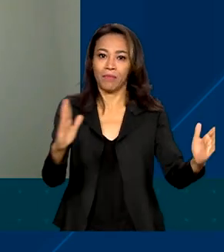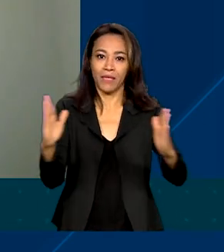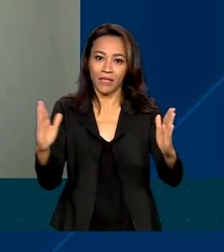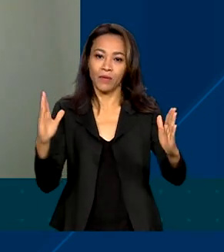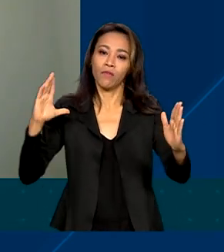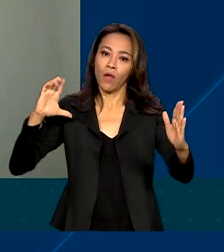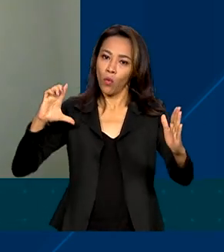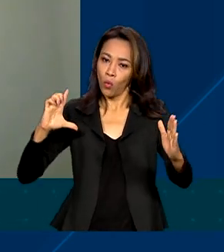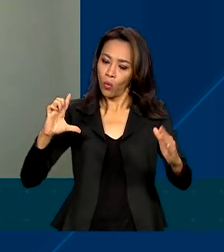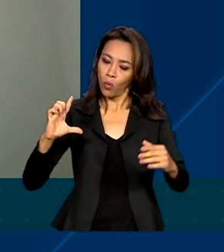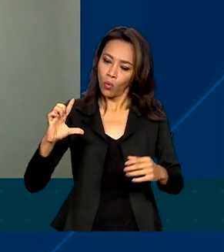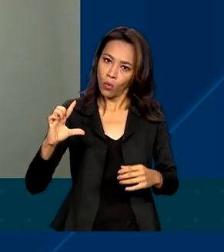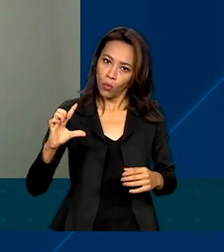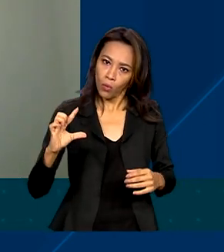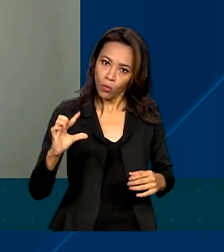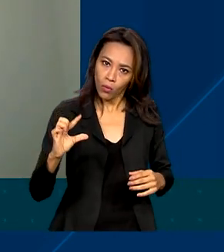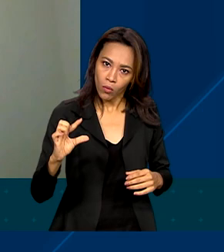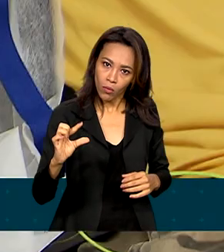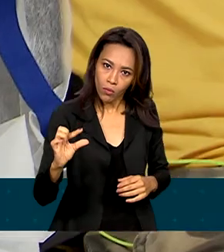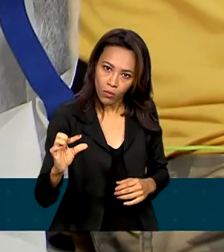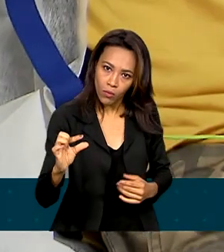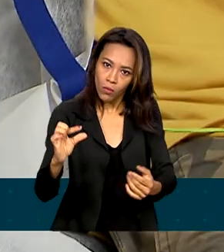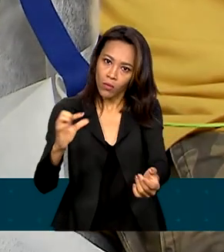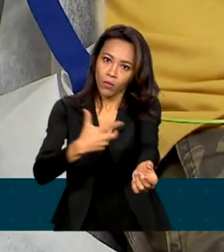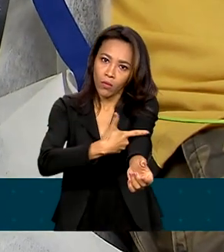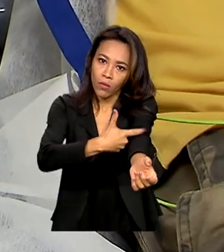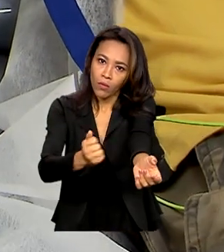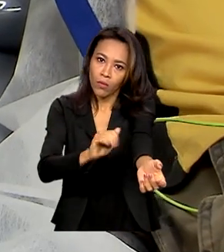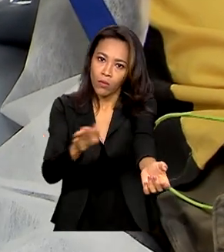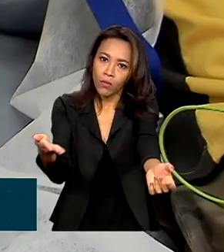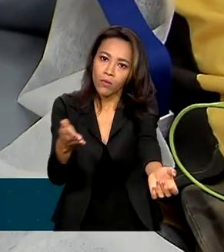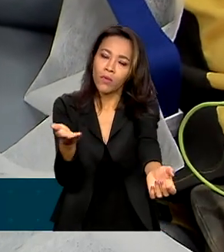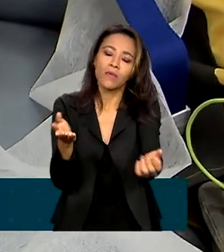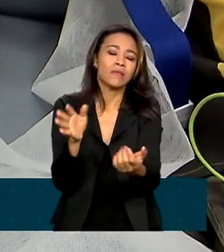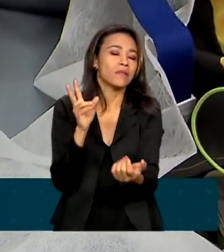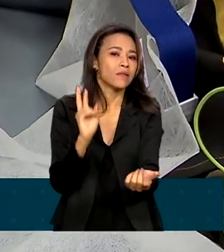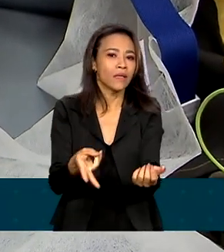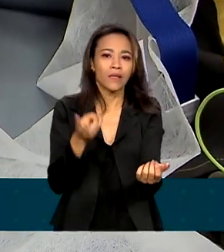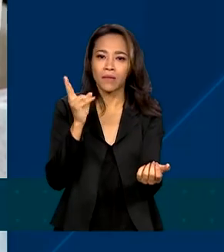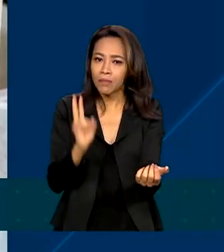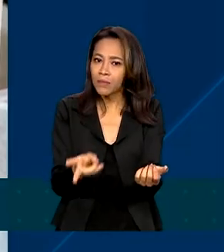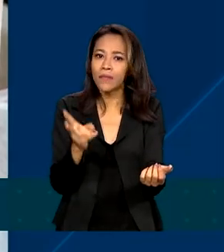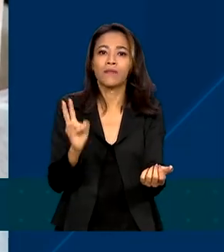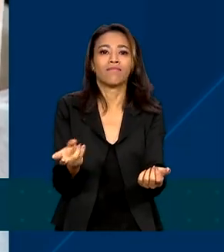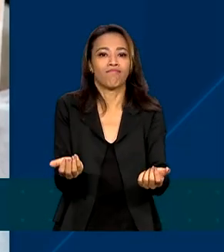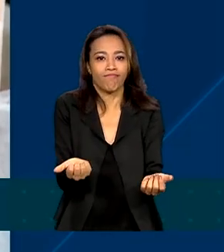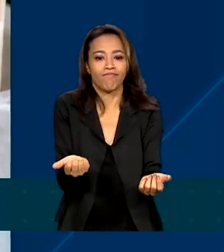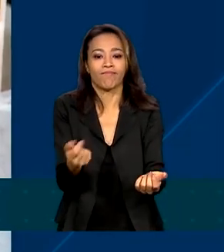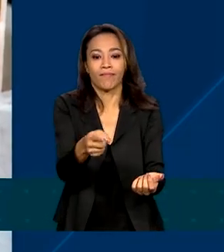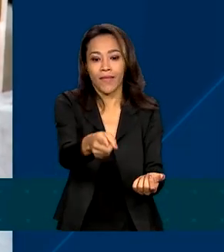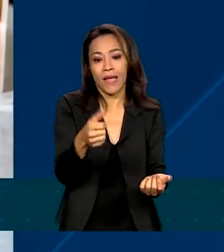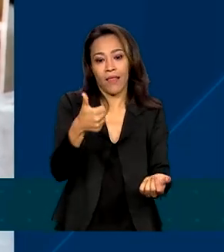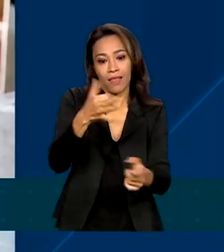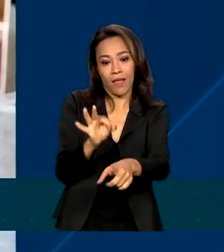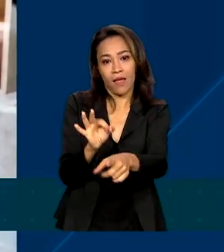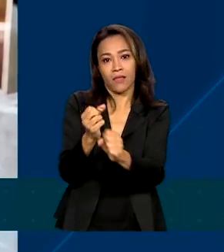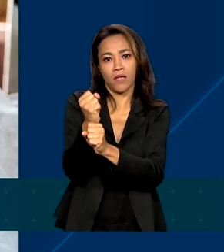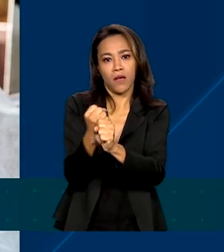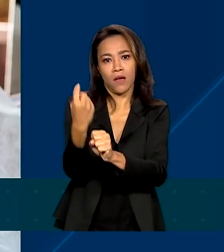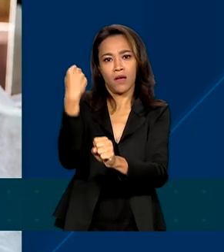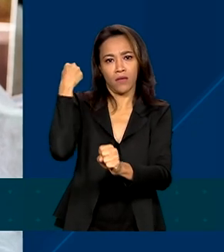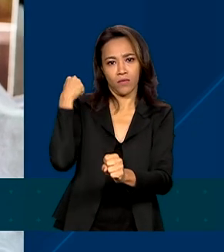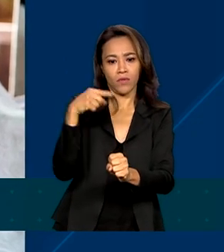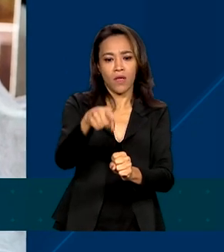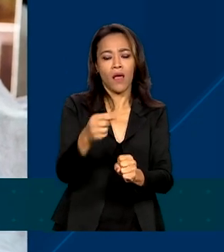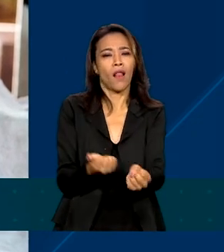até maior. Doação de sangue, a transfusão são sempre recomeços, sempre vida. Há 10 anos, Ana Isabel, além